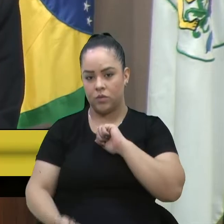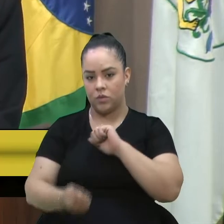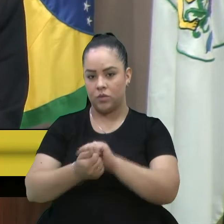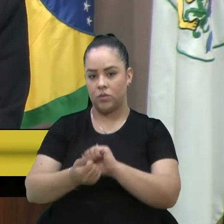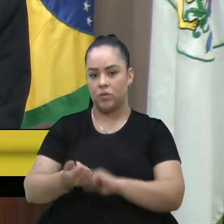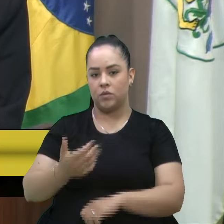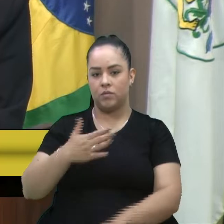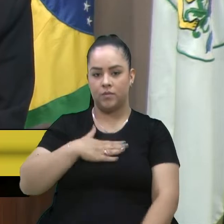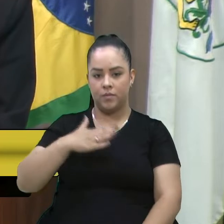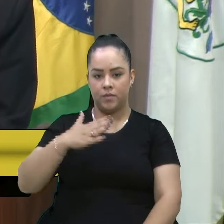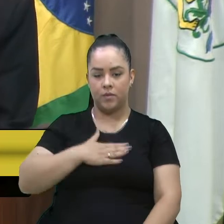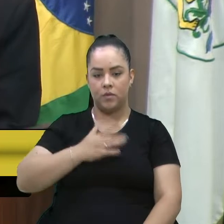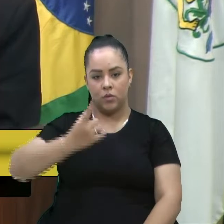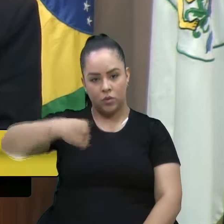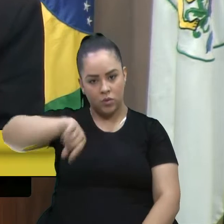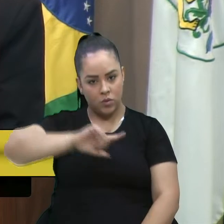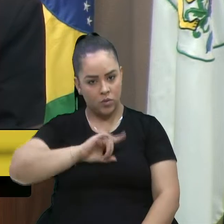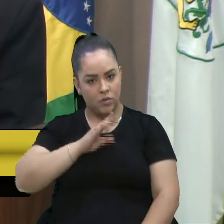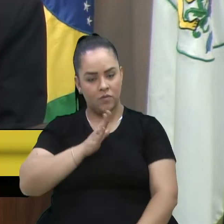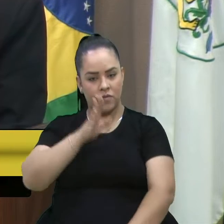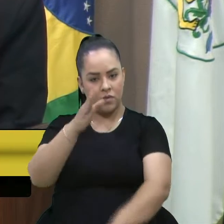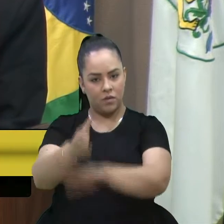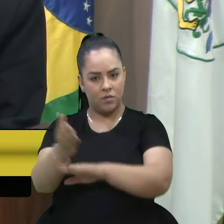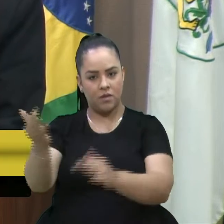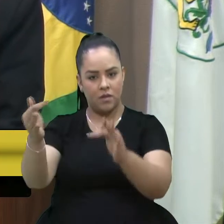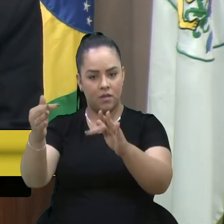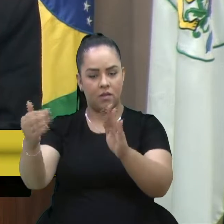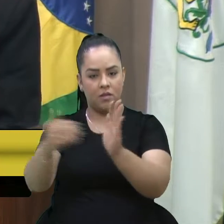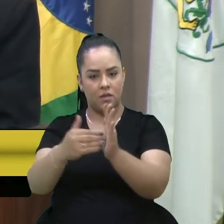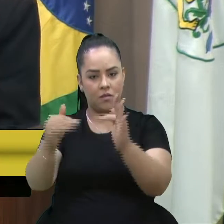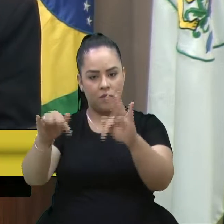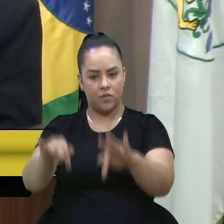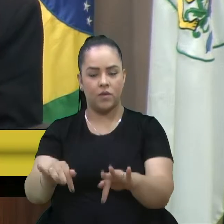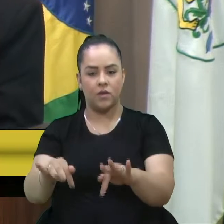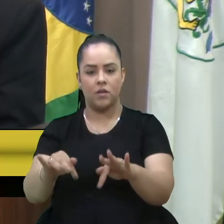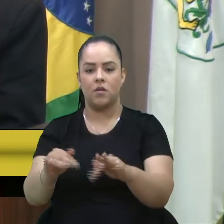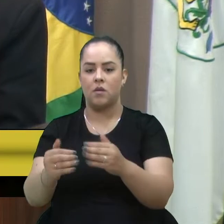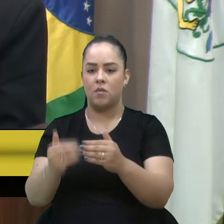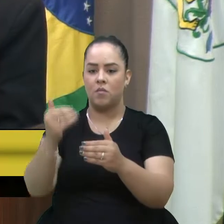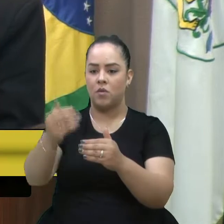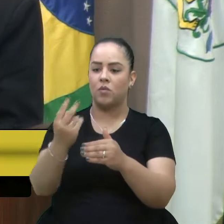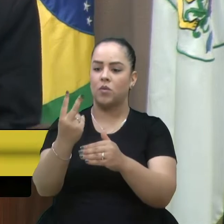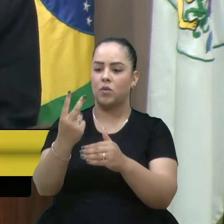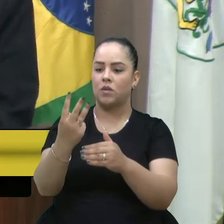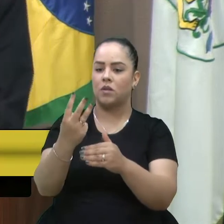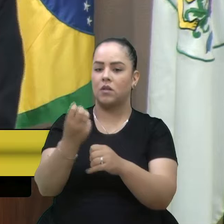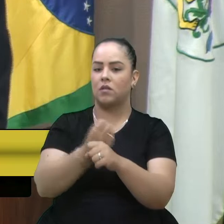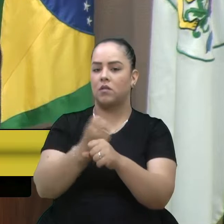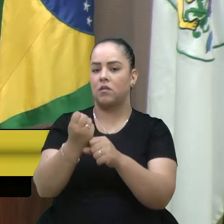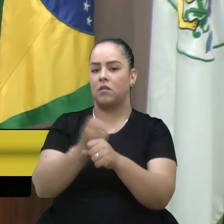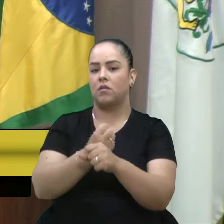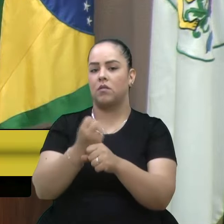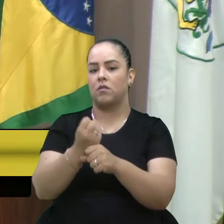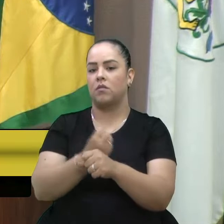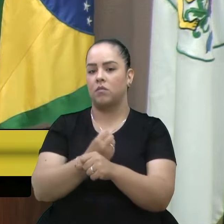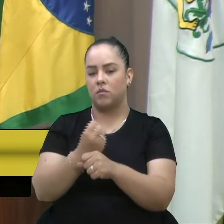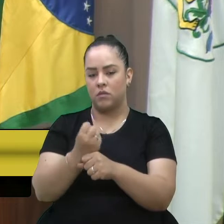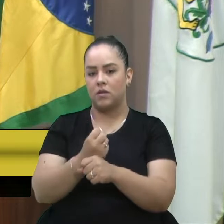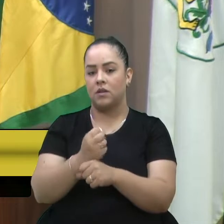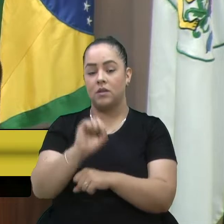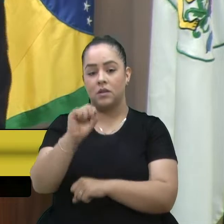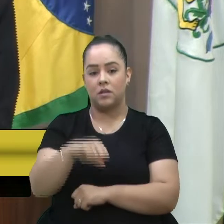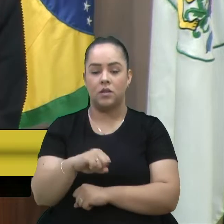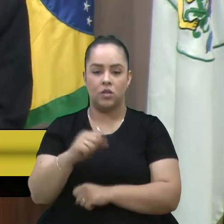vereador, vamos até o fim. Nesses próximos dois ou três anos aí, e, claro, de